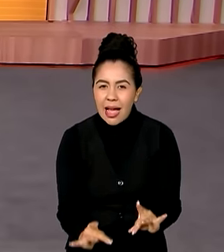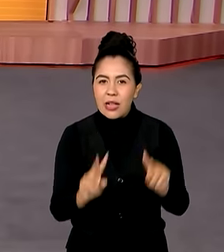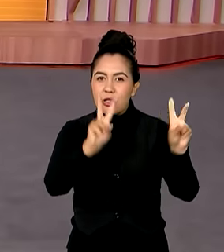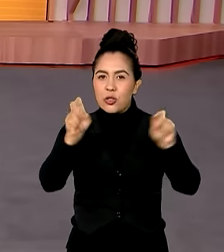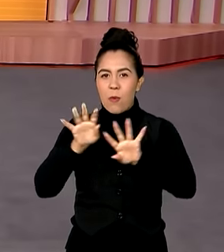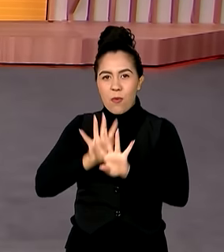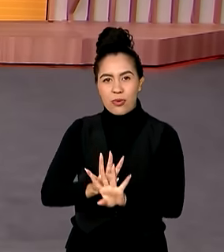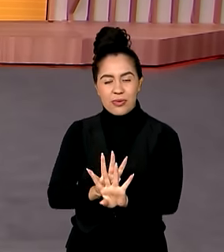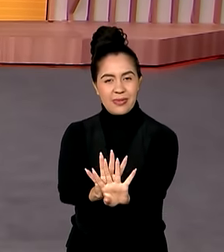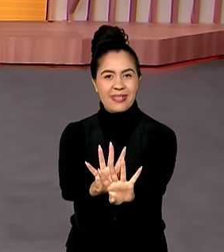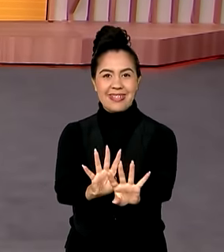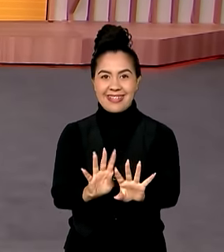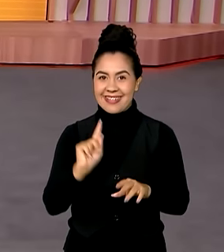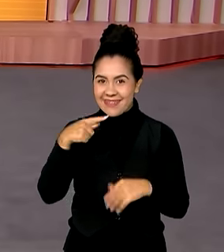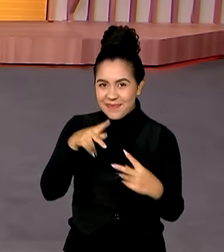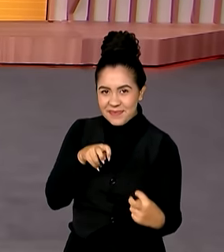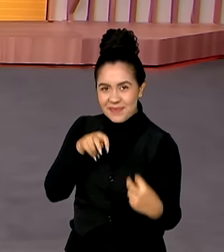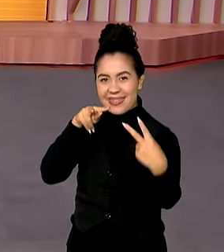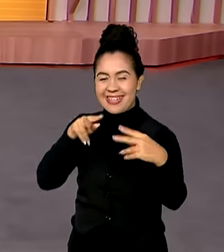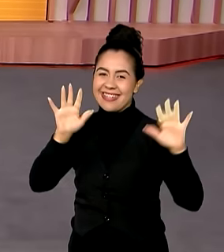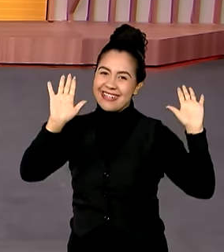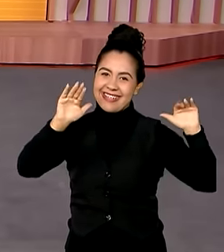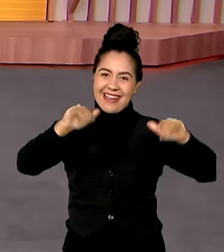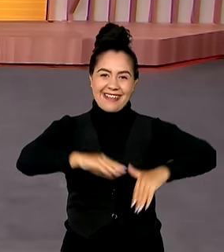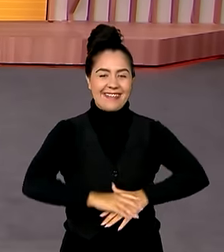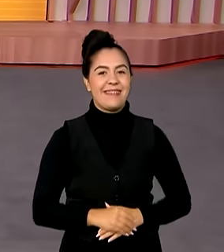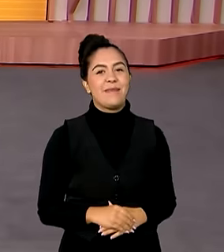lindo para você. A gente se vê. Tchau.